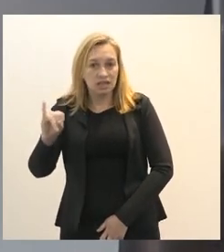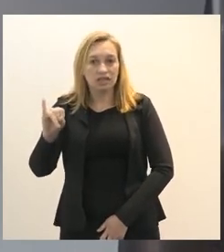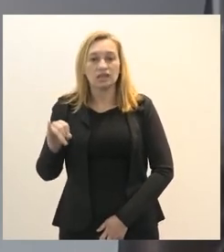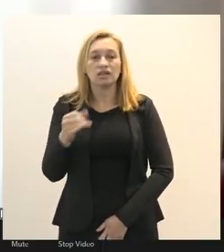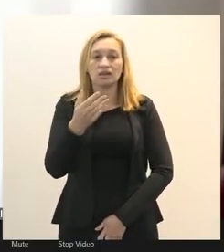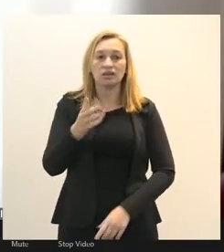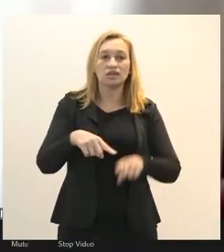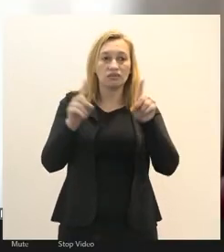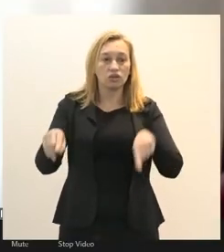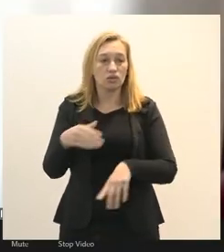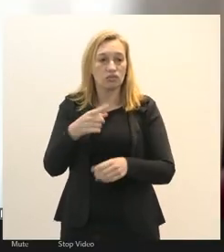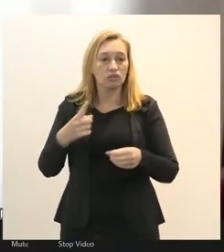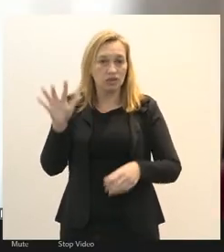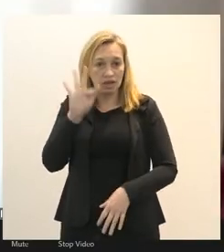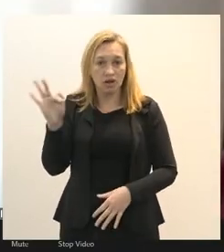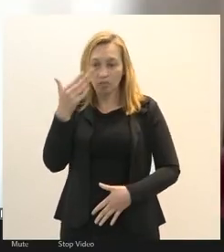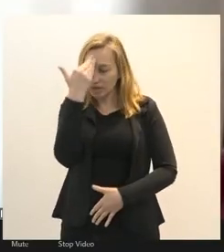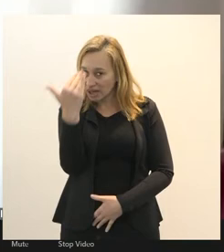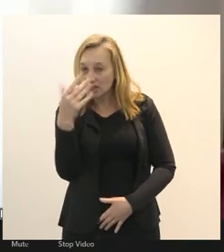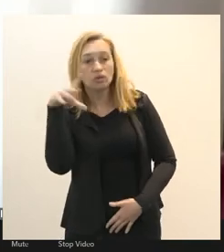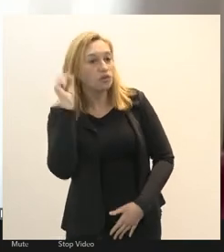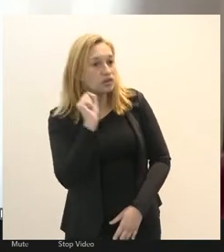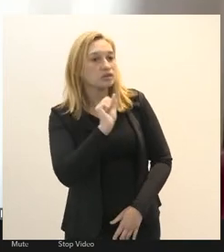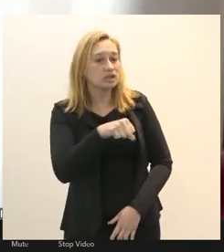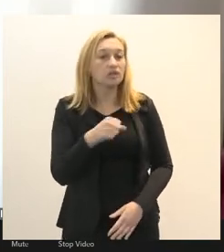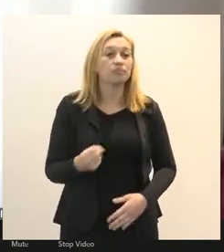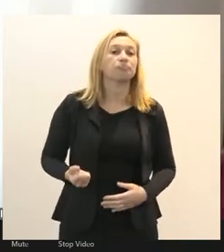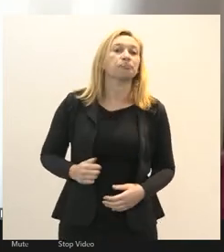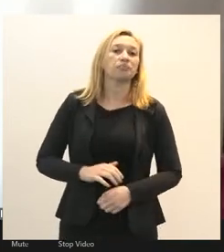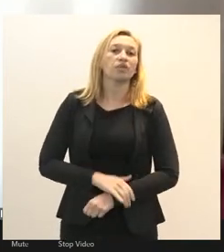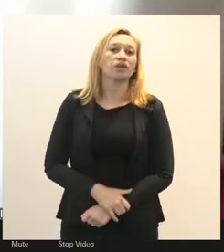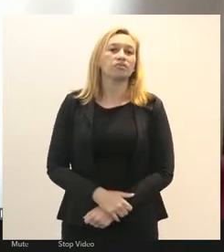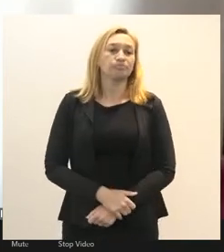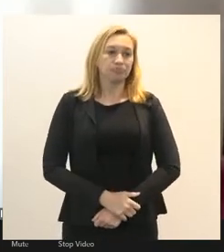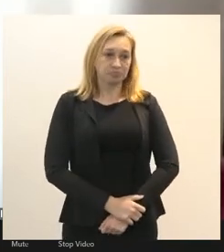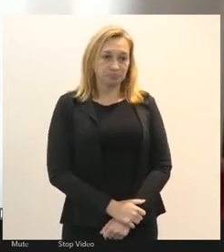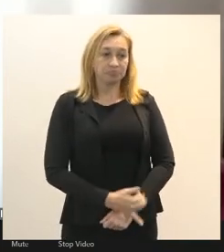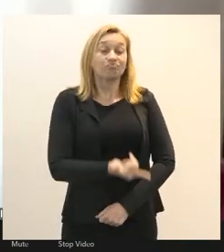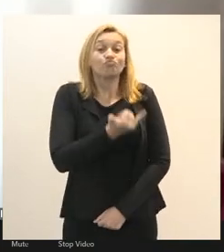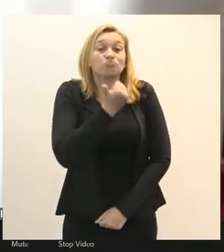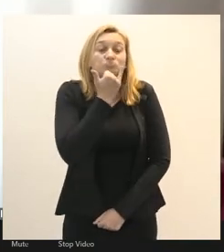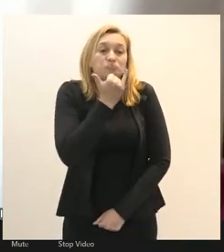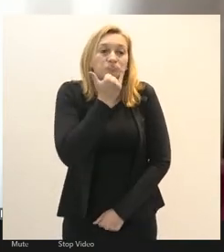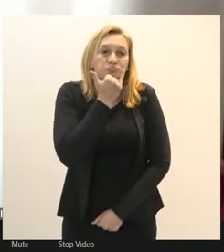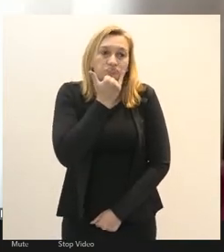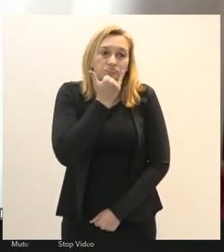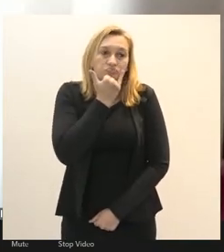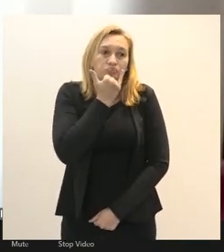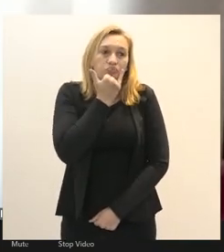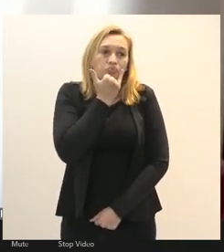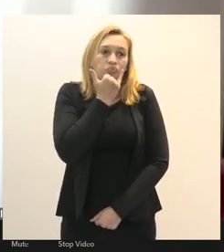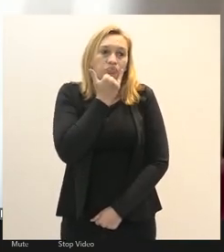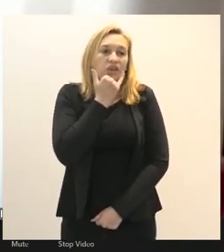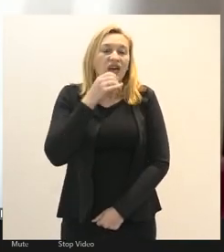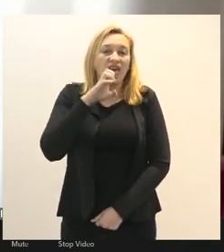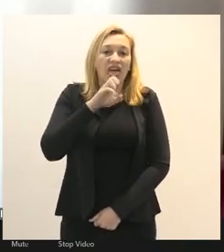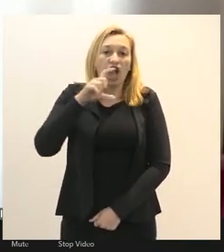por favor estou ouvindo sim muito obrigado bom pessoal estou ouvindo sim desculpa está com um pouco de eco